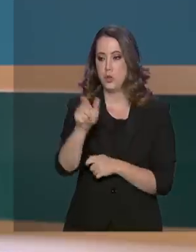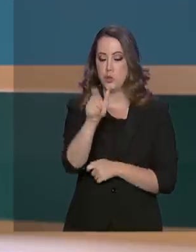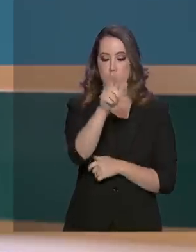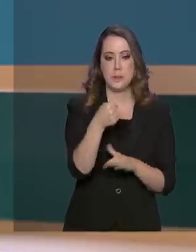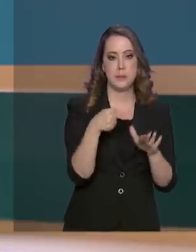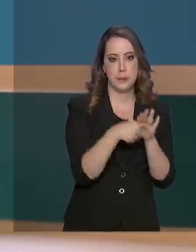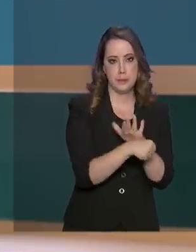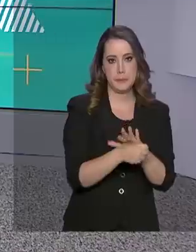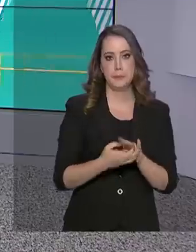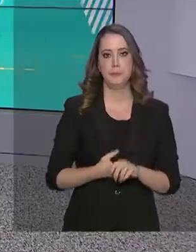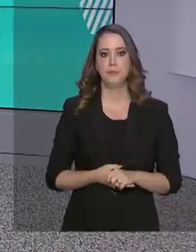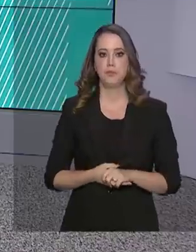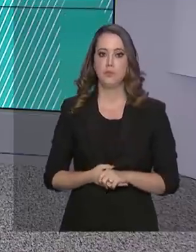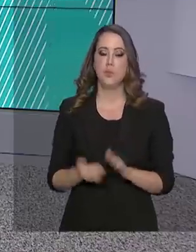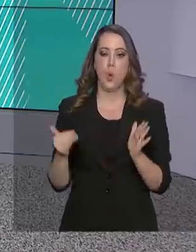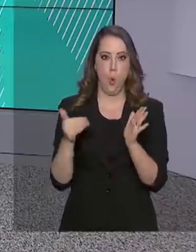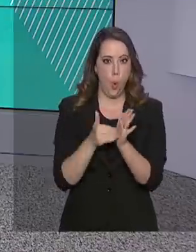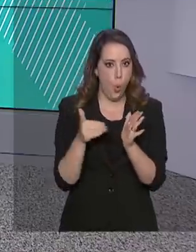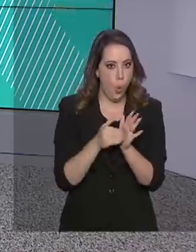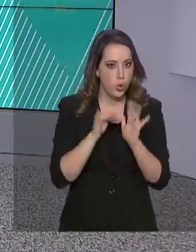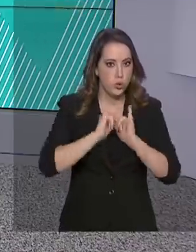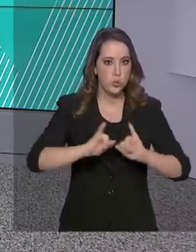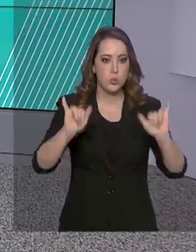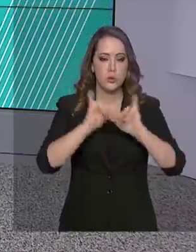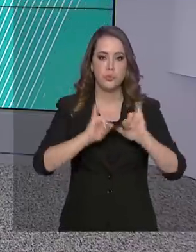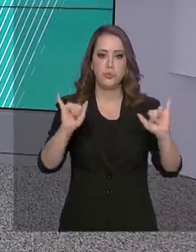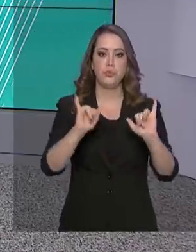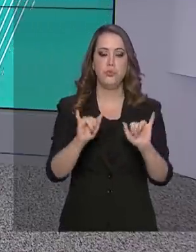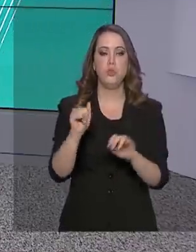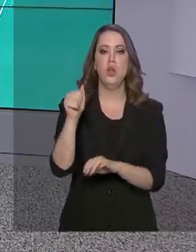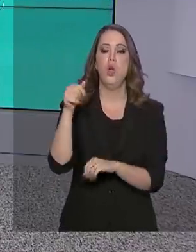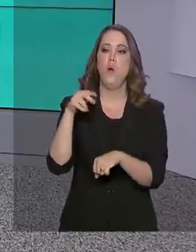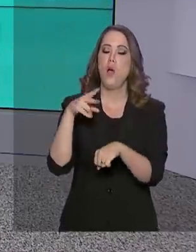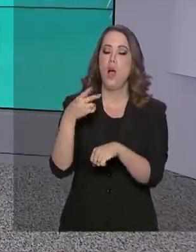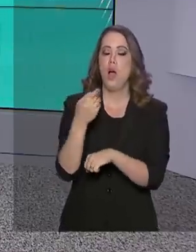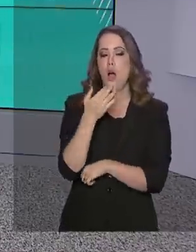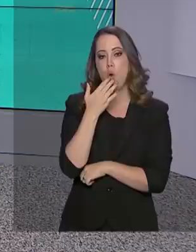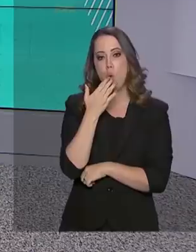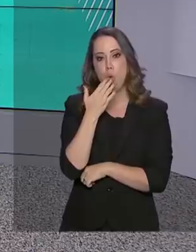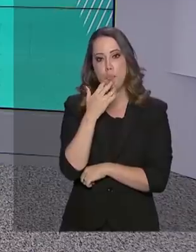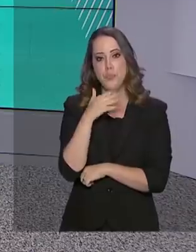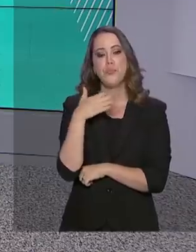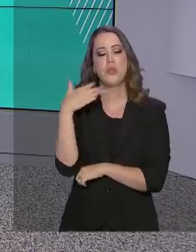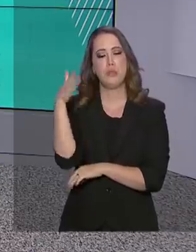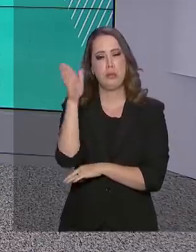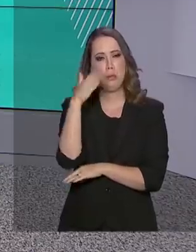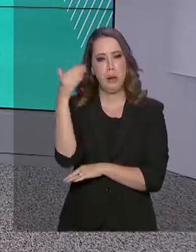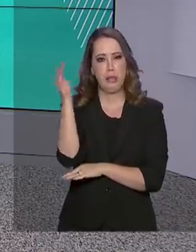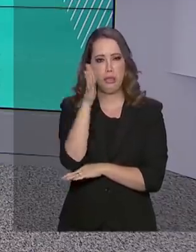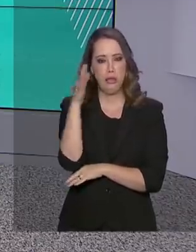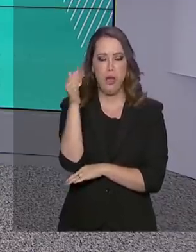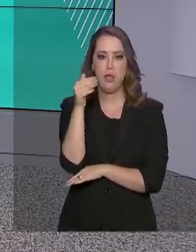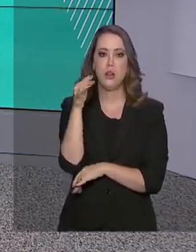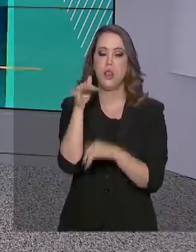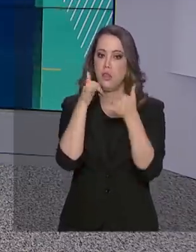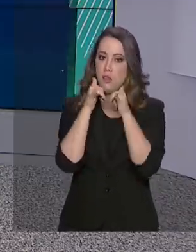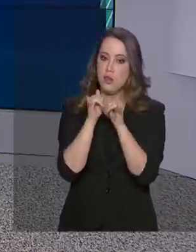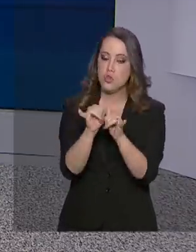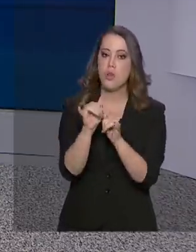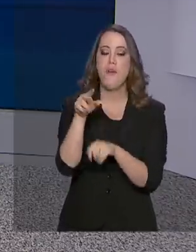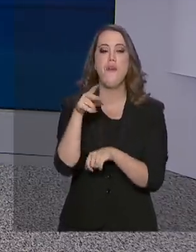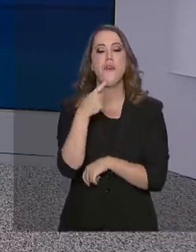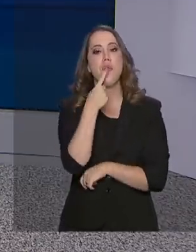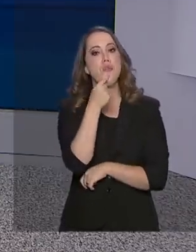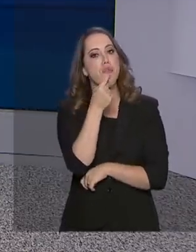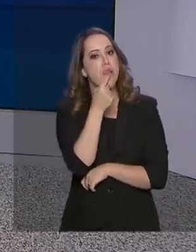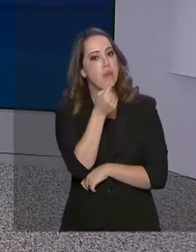de presos. E uma última informação. A bandeira tarifária em novembro será vermelha, no patamar 1, com um